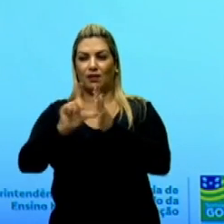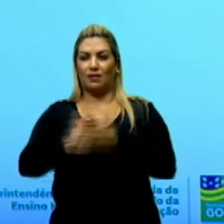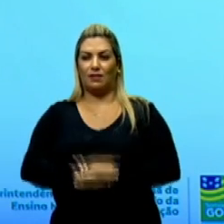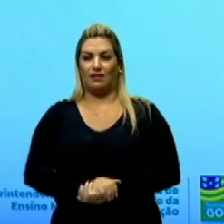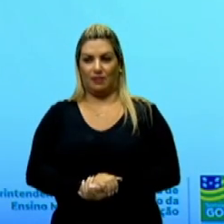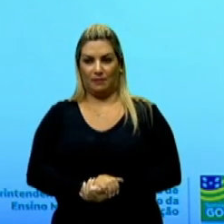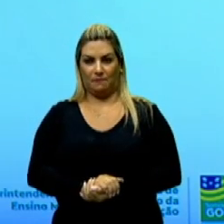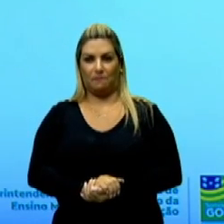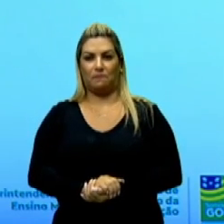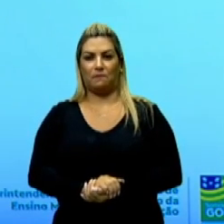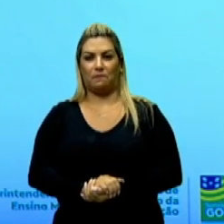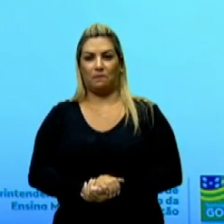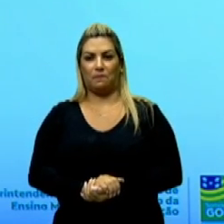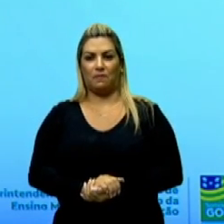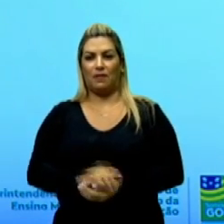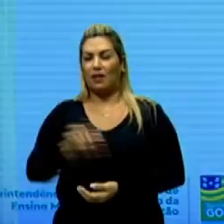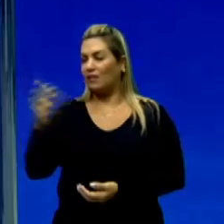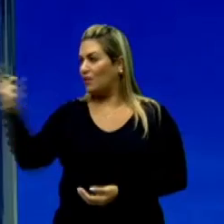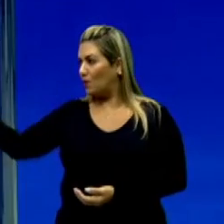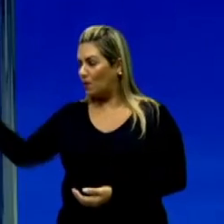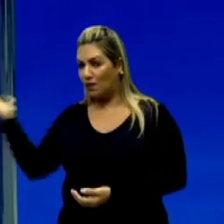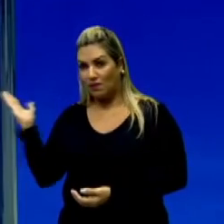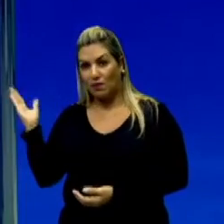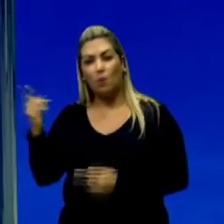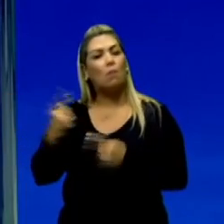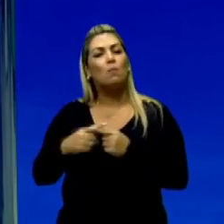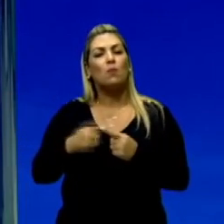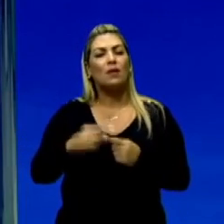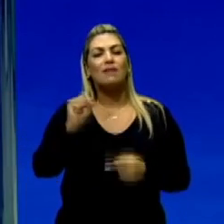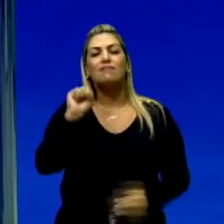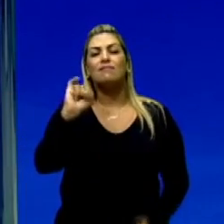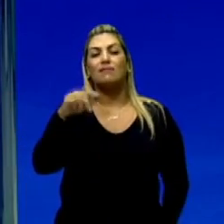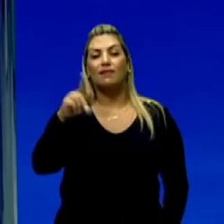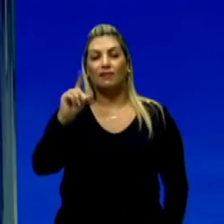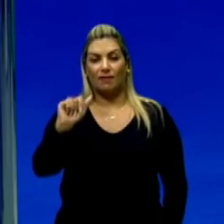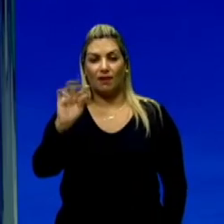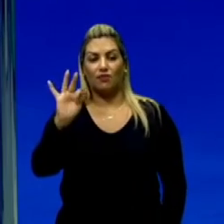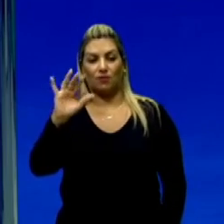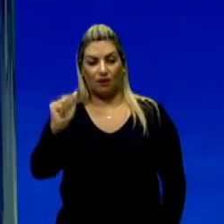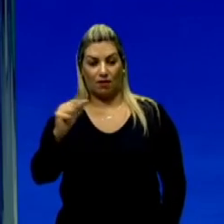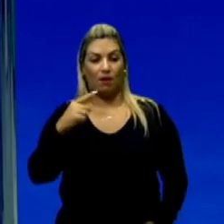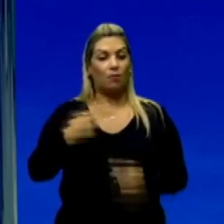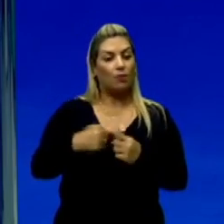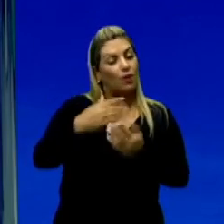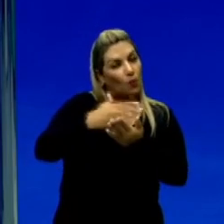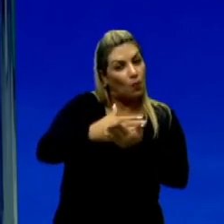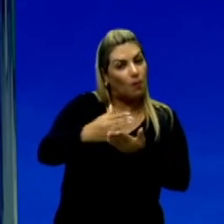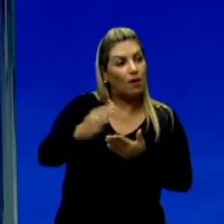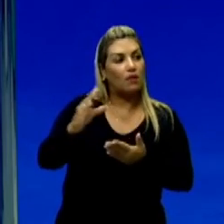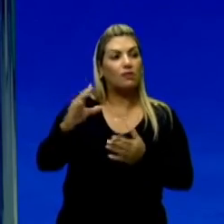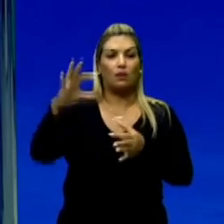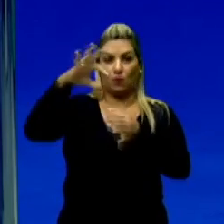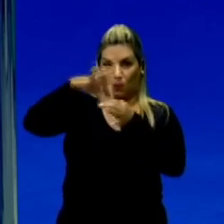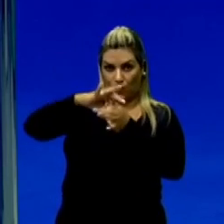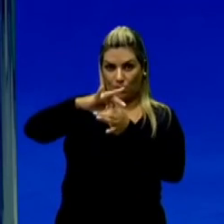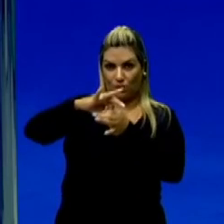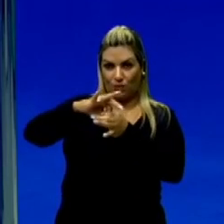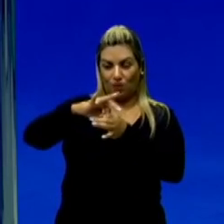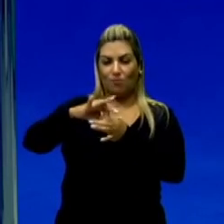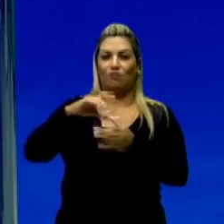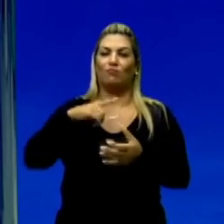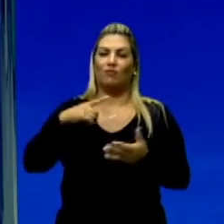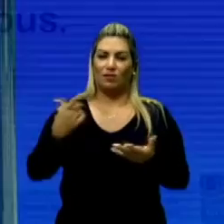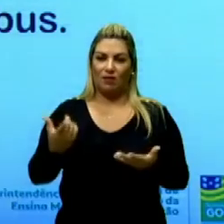explicativa. Por que ela é sindética? Porque ela é introduzida por uma conjunção. As